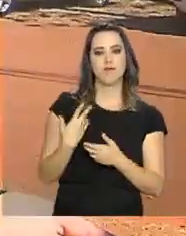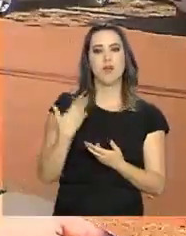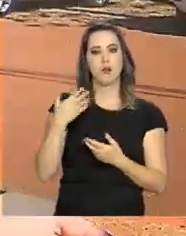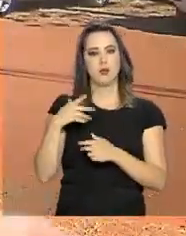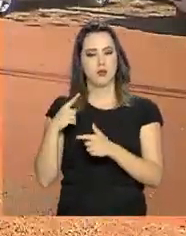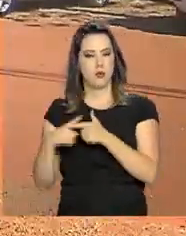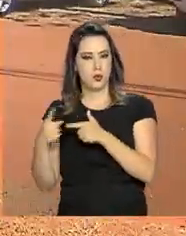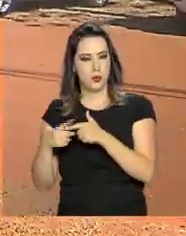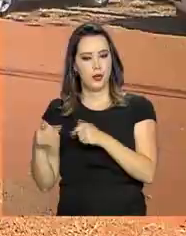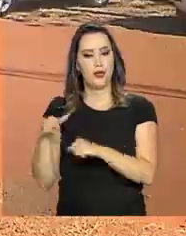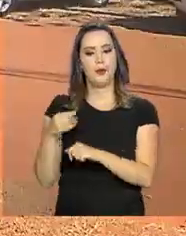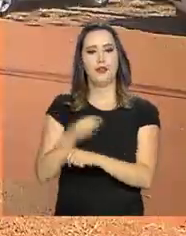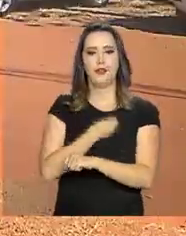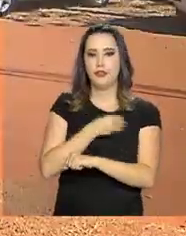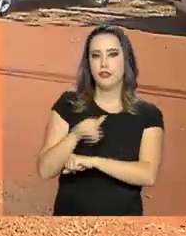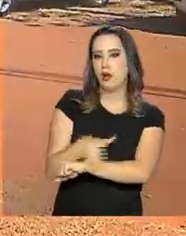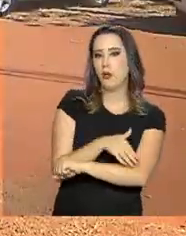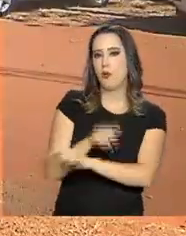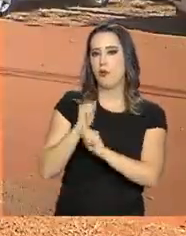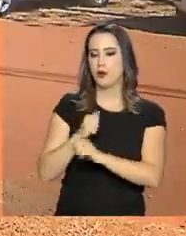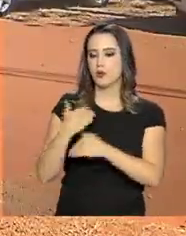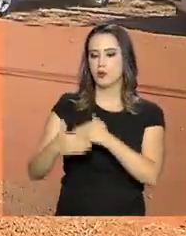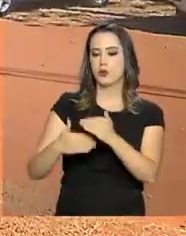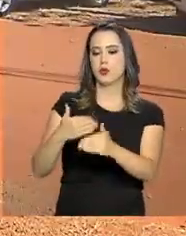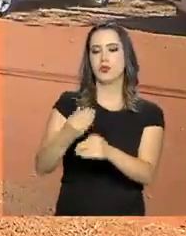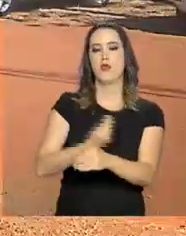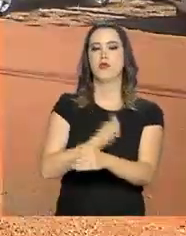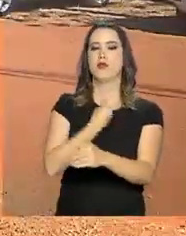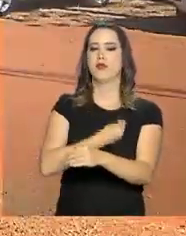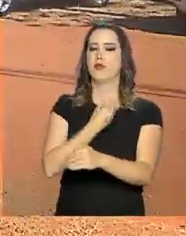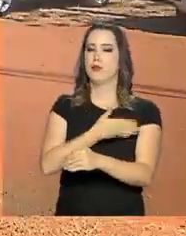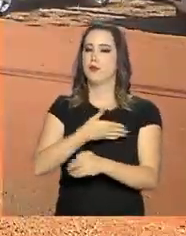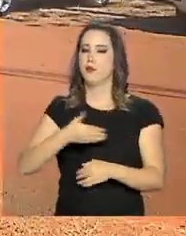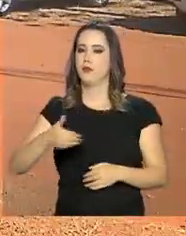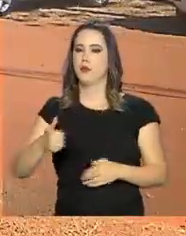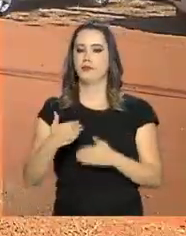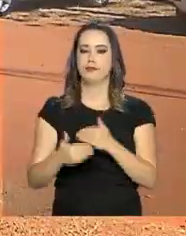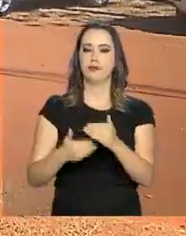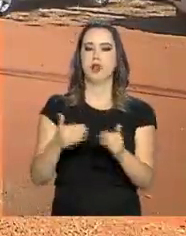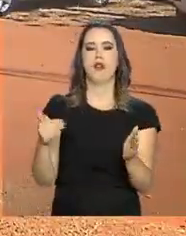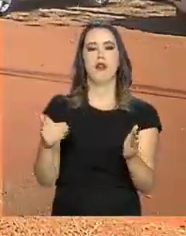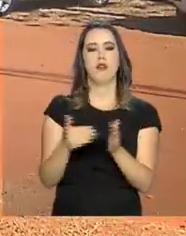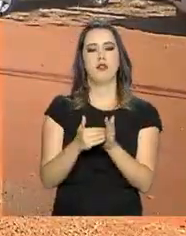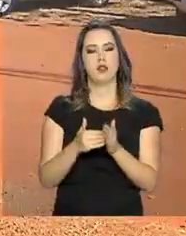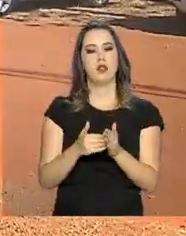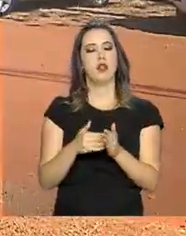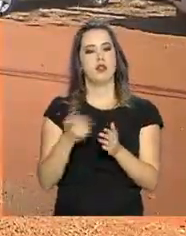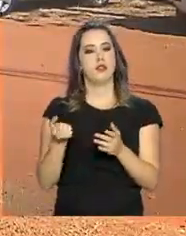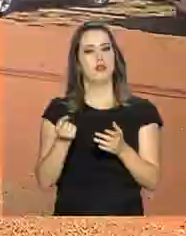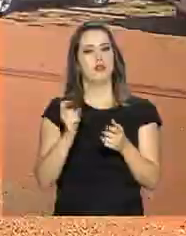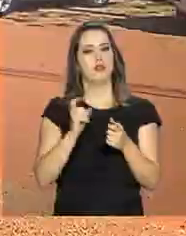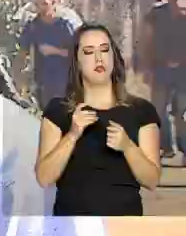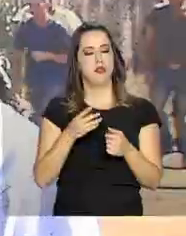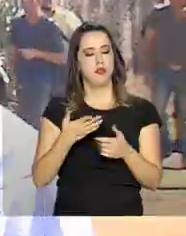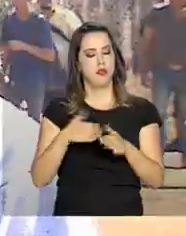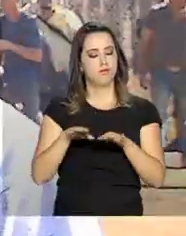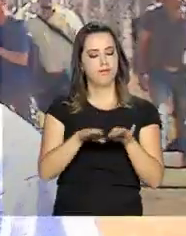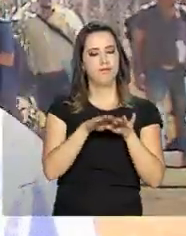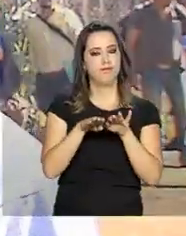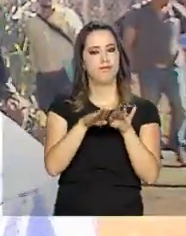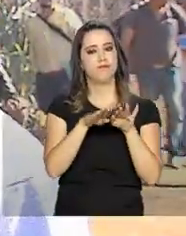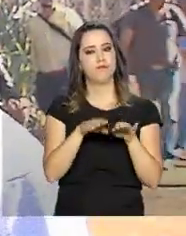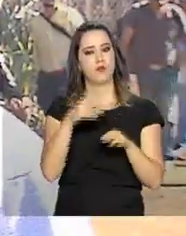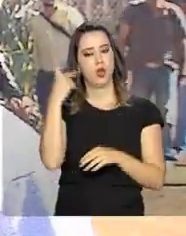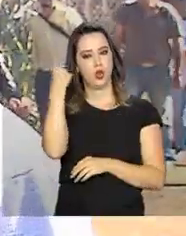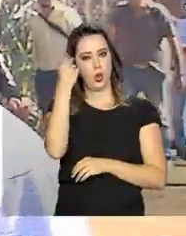situação de rua podem se manter e viver com mais dignidade até se reequilibrar novamente na vida. Aqui